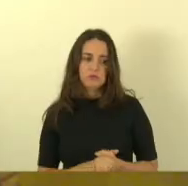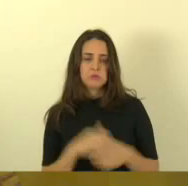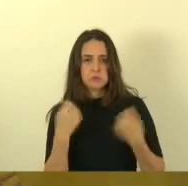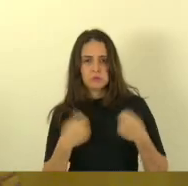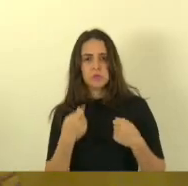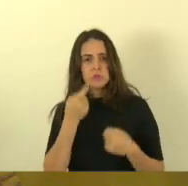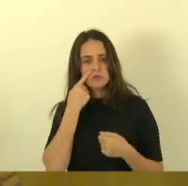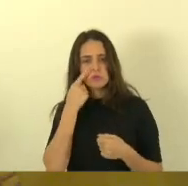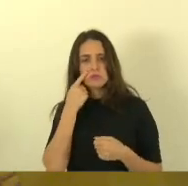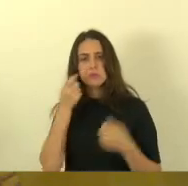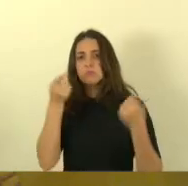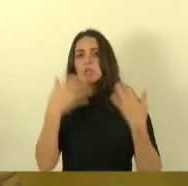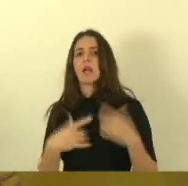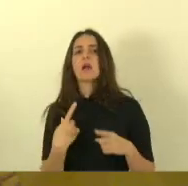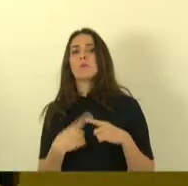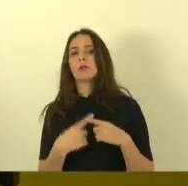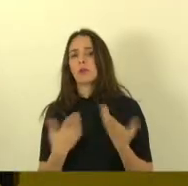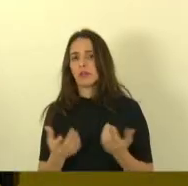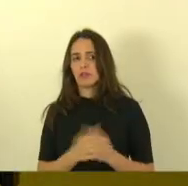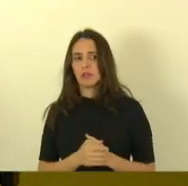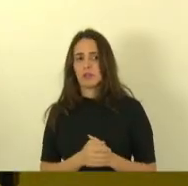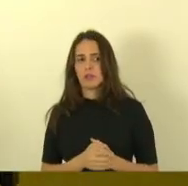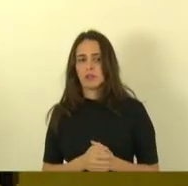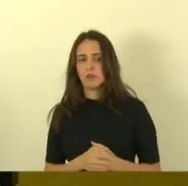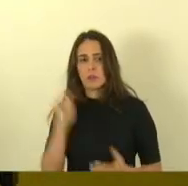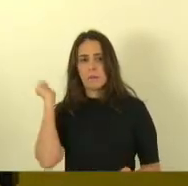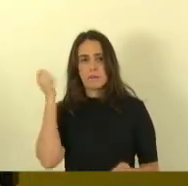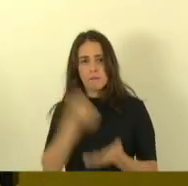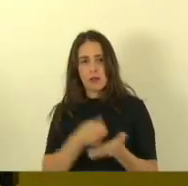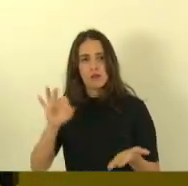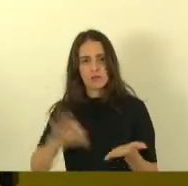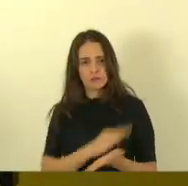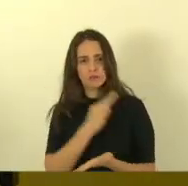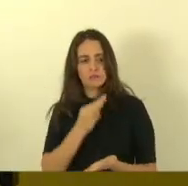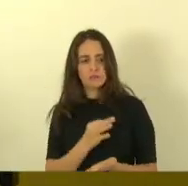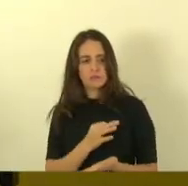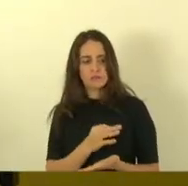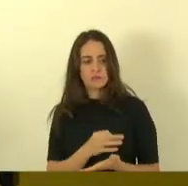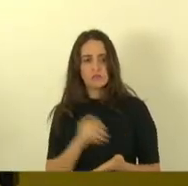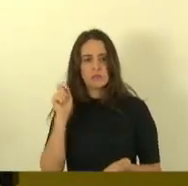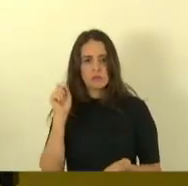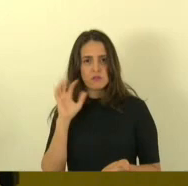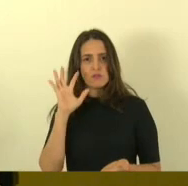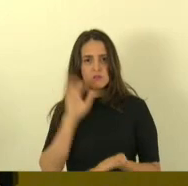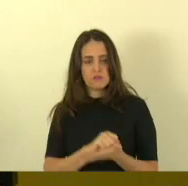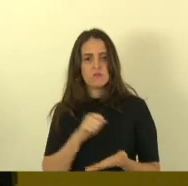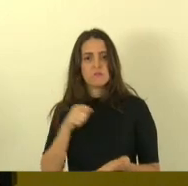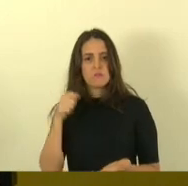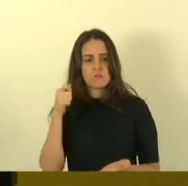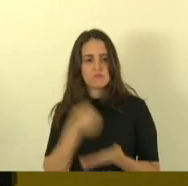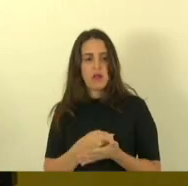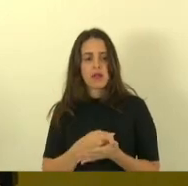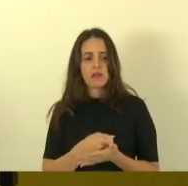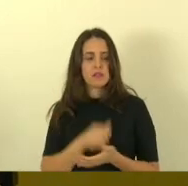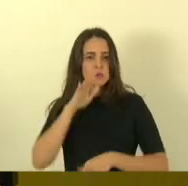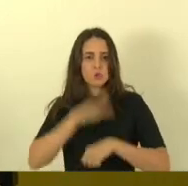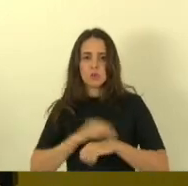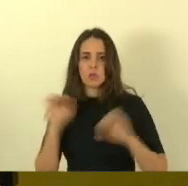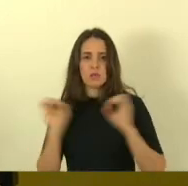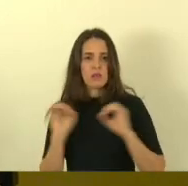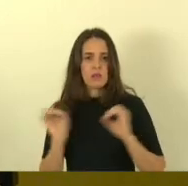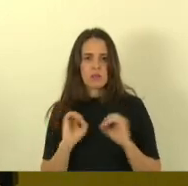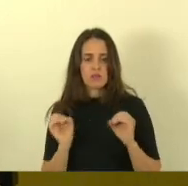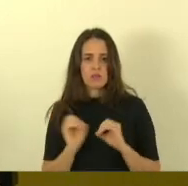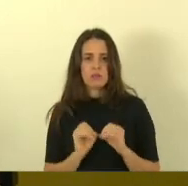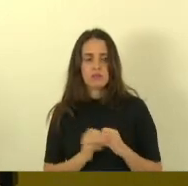ter uma explicação porque pagam para fazer inscrição não é isso que paga para fazer inscrição e nunca é chamado e nunca vai